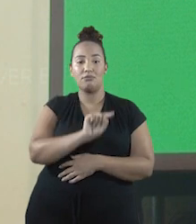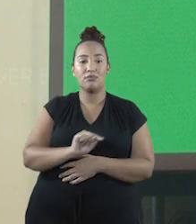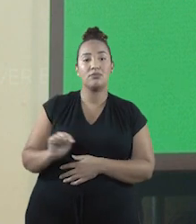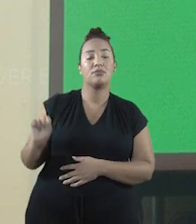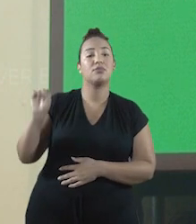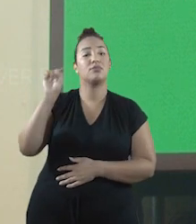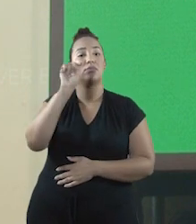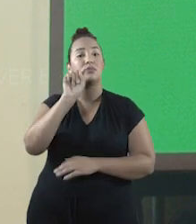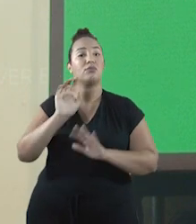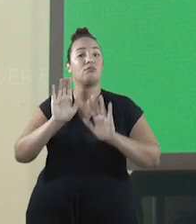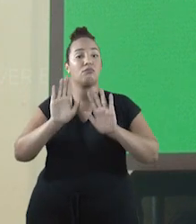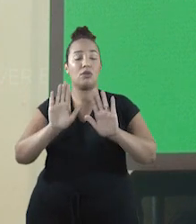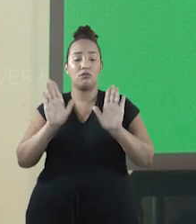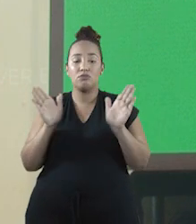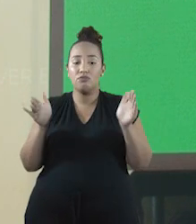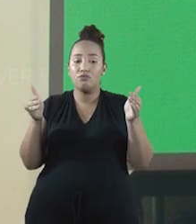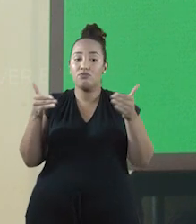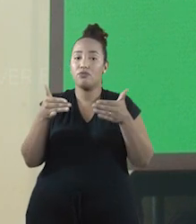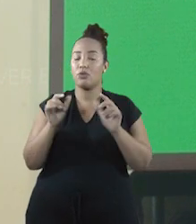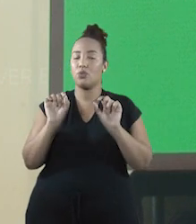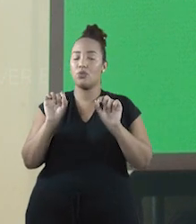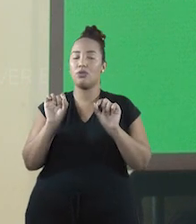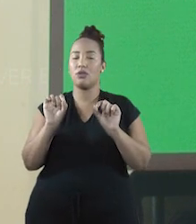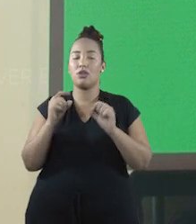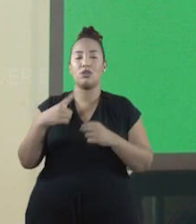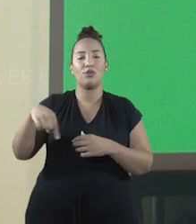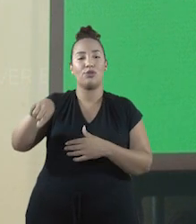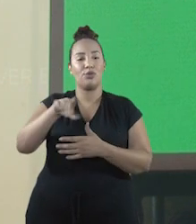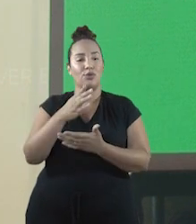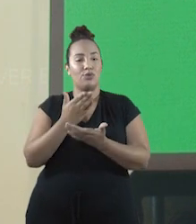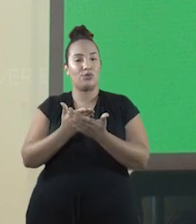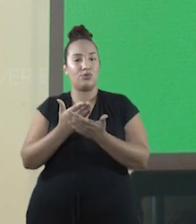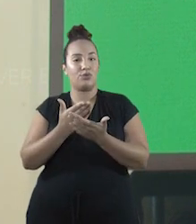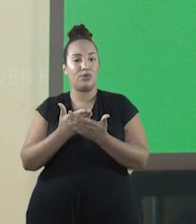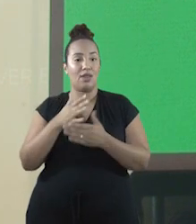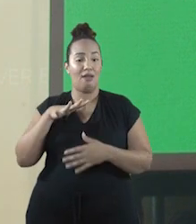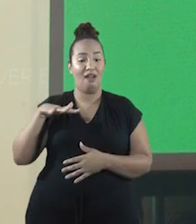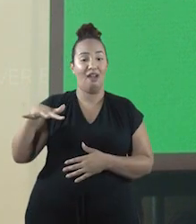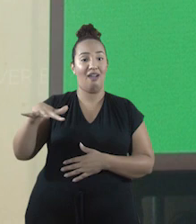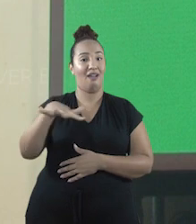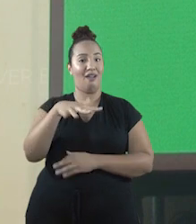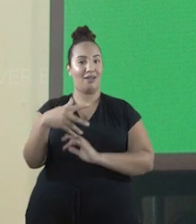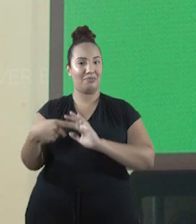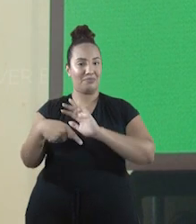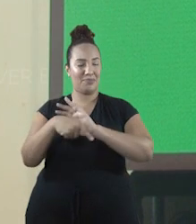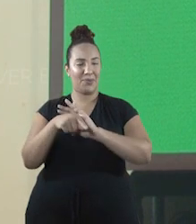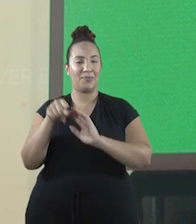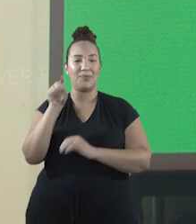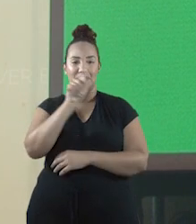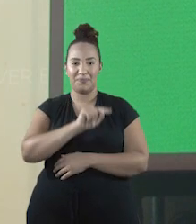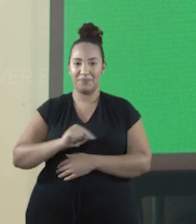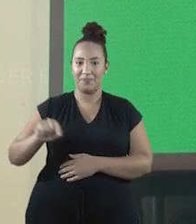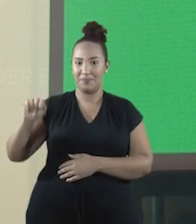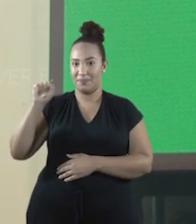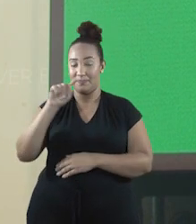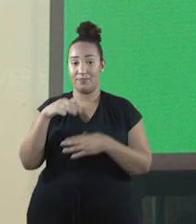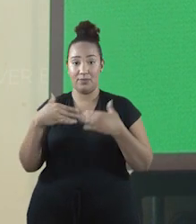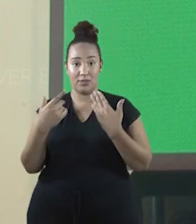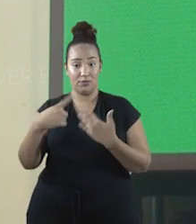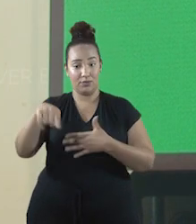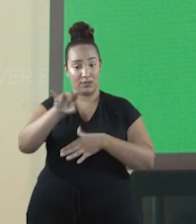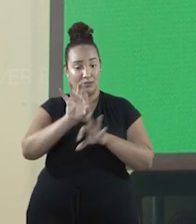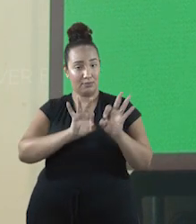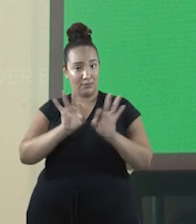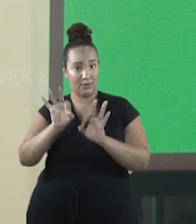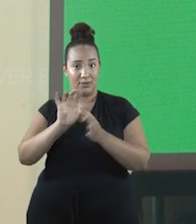mas mais especificamente vamos falar de área de círculos. Então, corre lá e